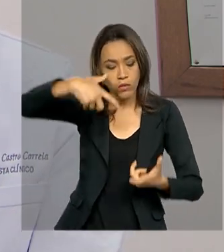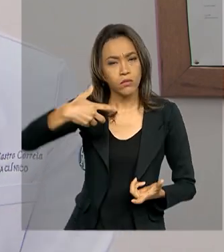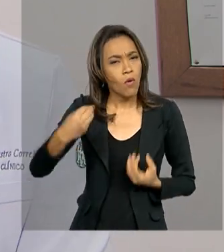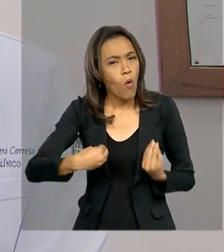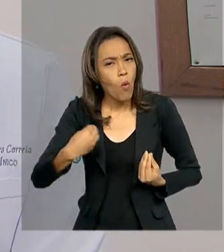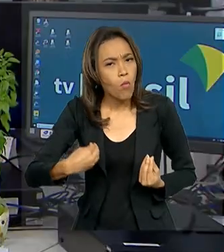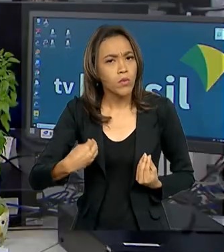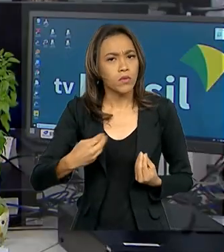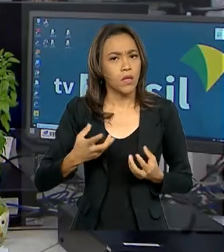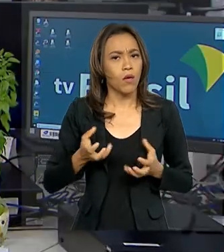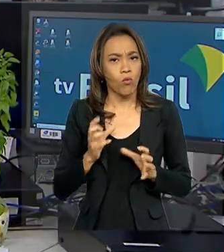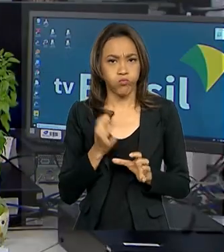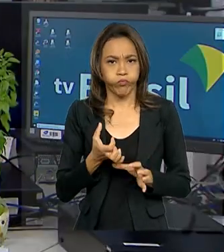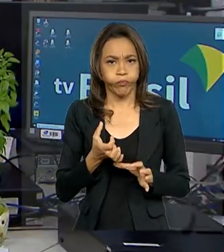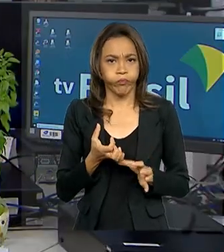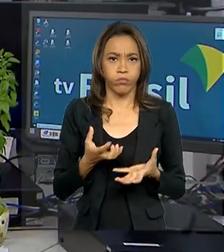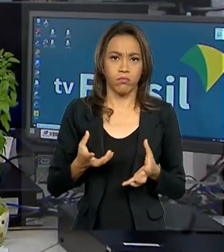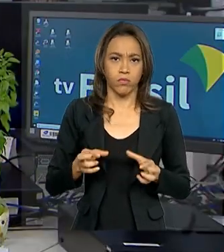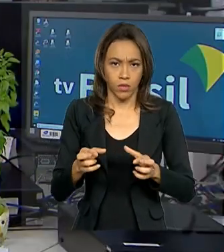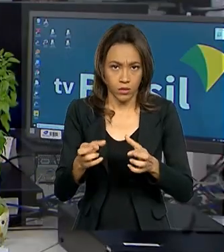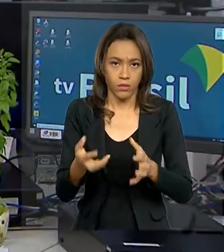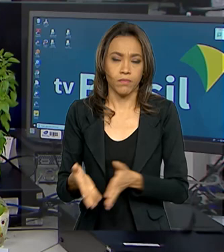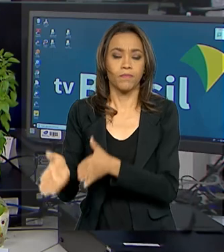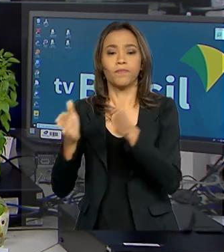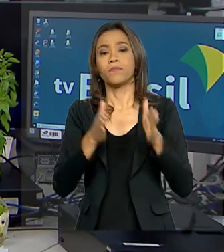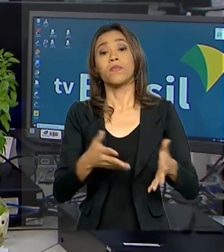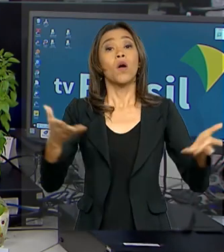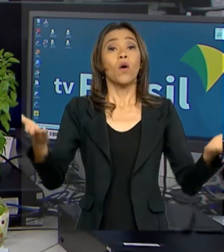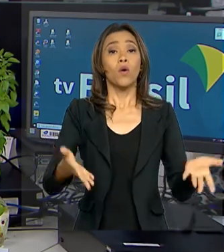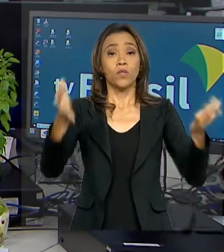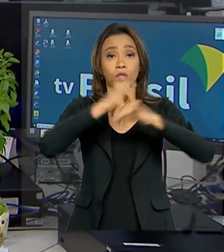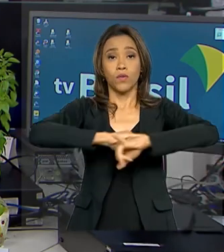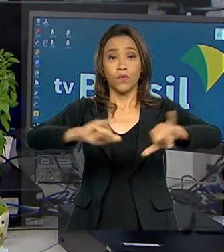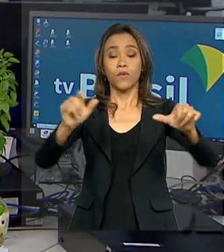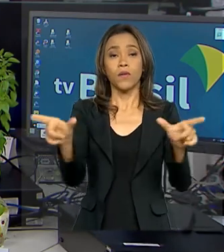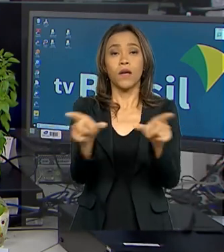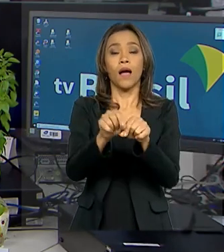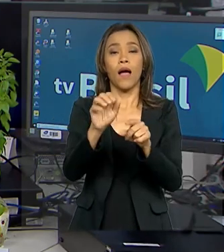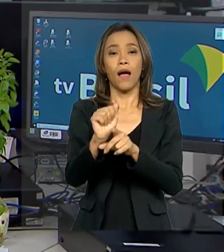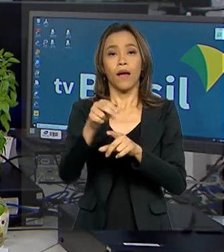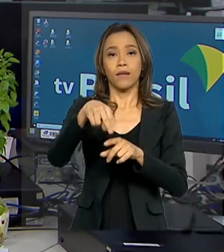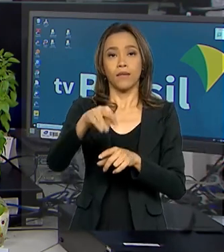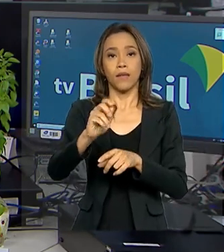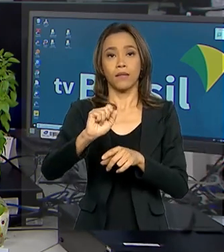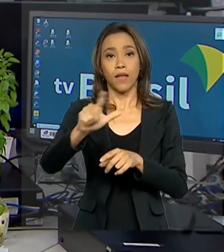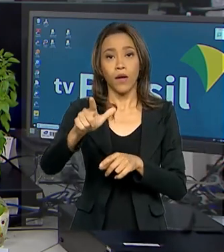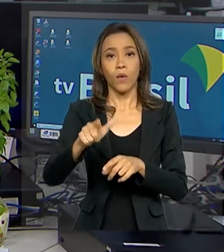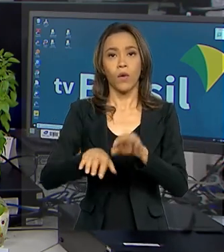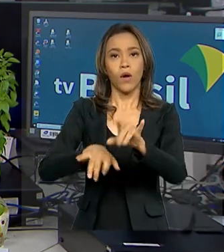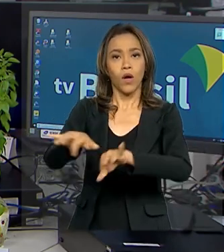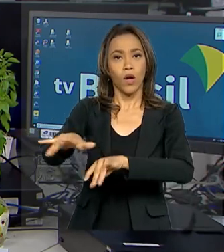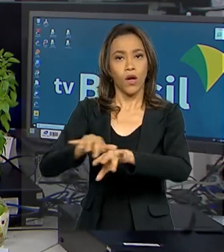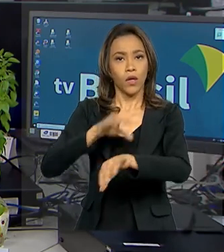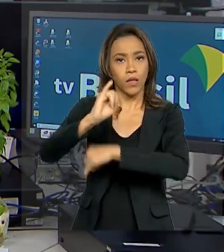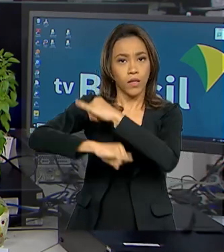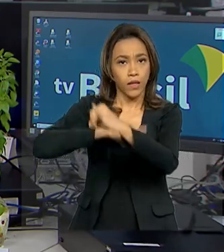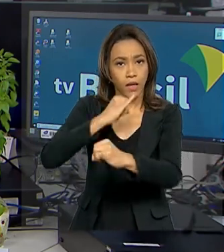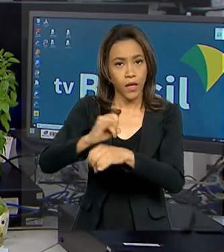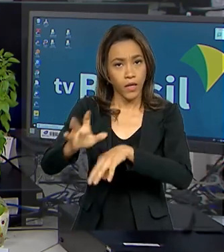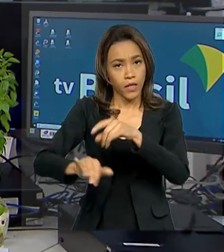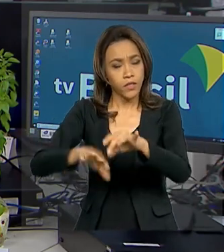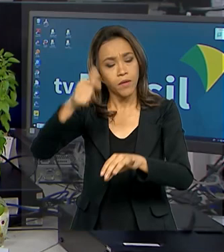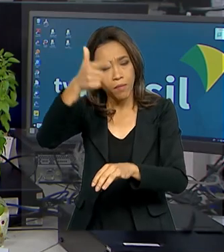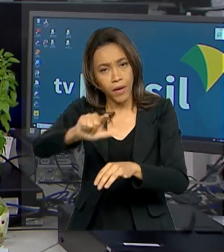extensão do tumor. A Anatel lança hoje um novo sistema de atendimento online. É mais uma prestação de serviço ao